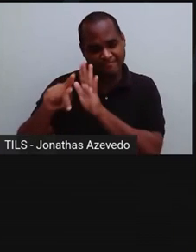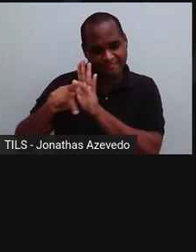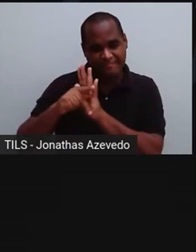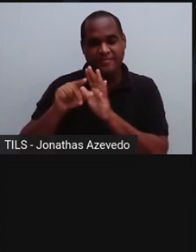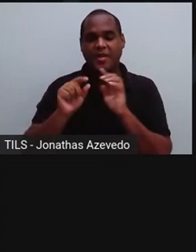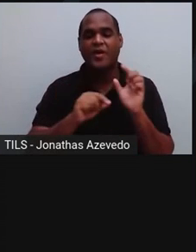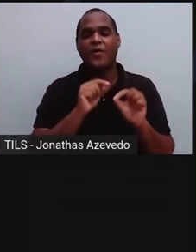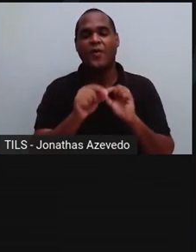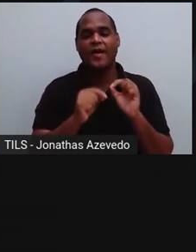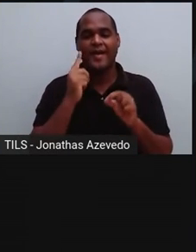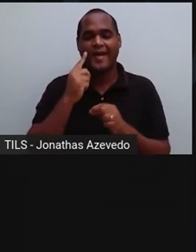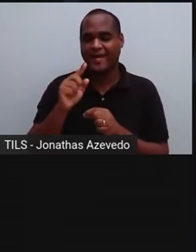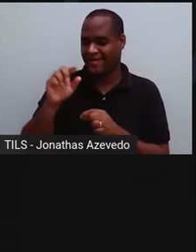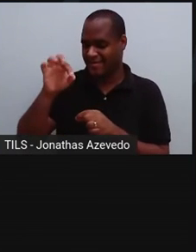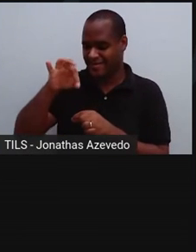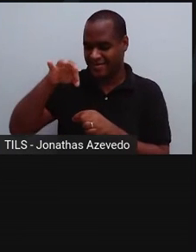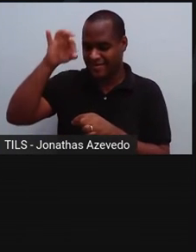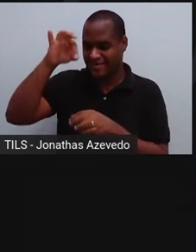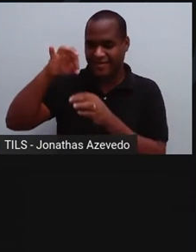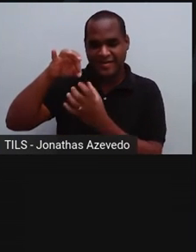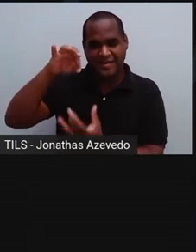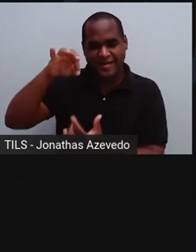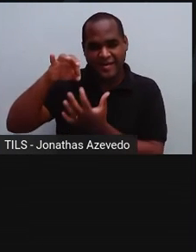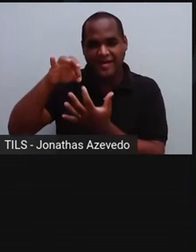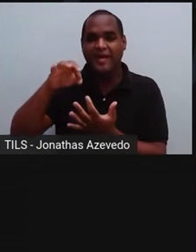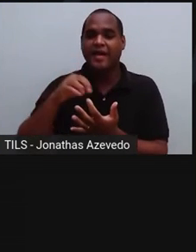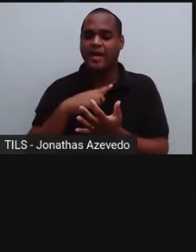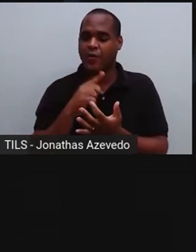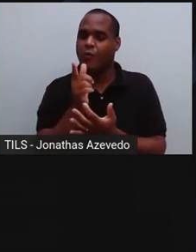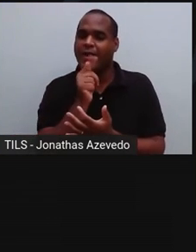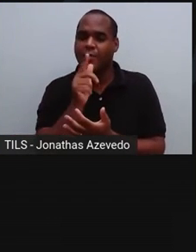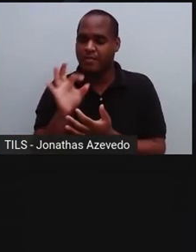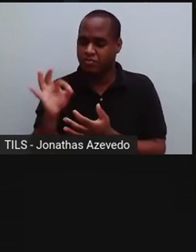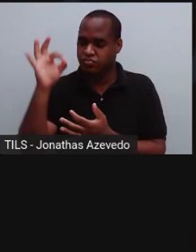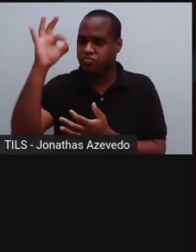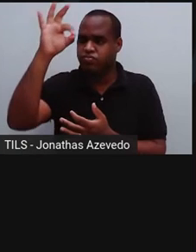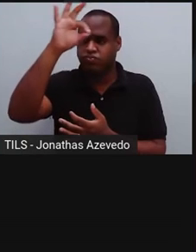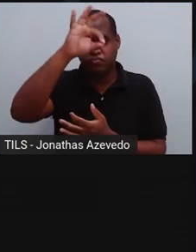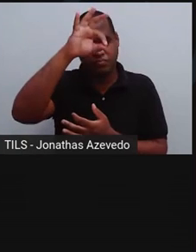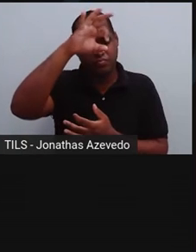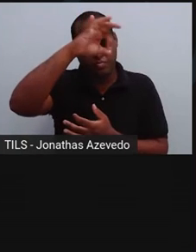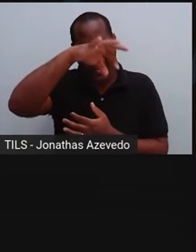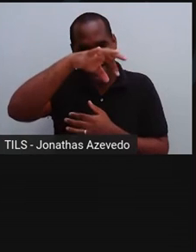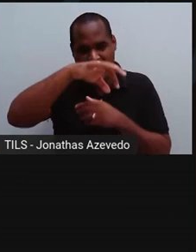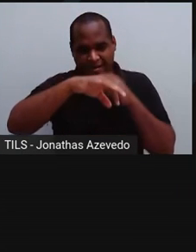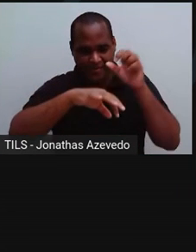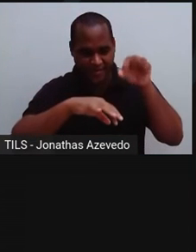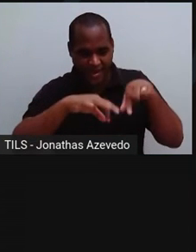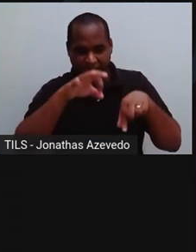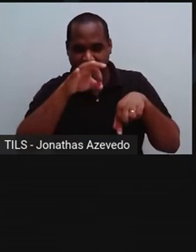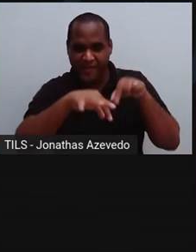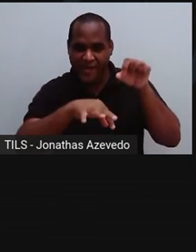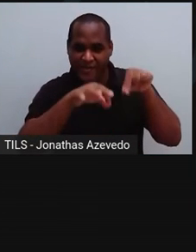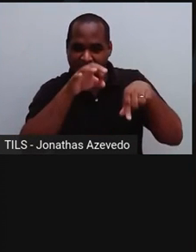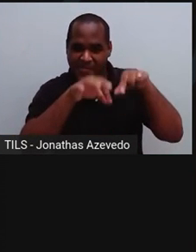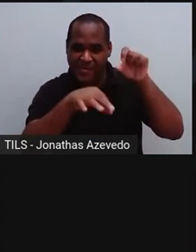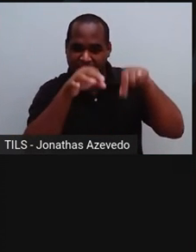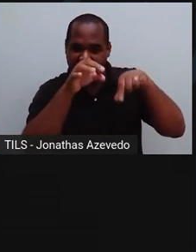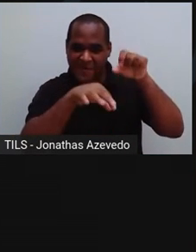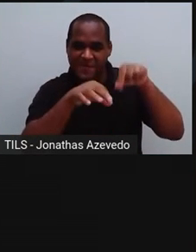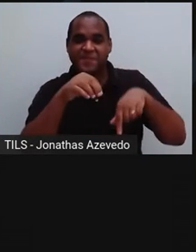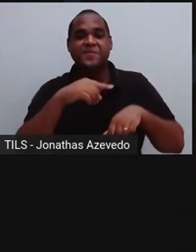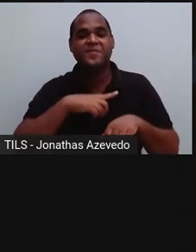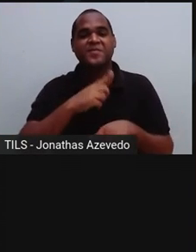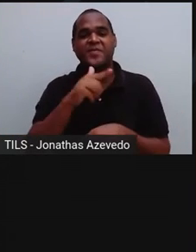um condensador, apenas o líquido entra em ebulição, passando para o estado gasoso no qual é recolhido. Já na